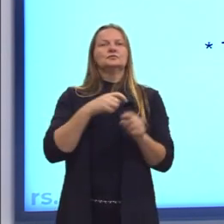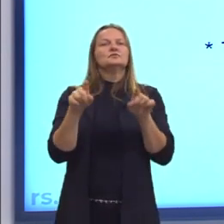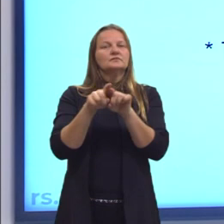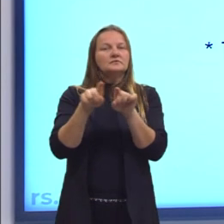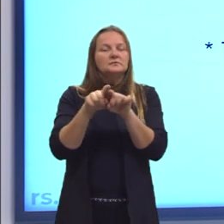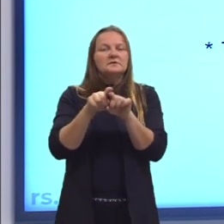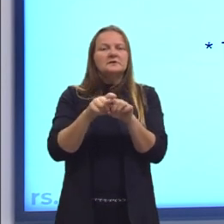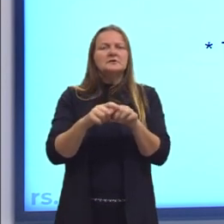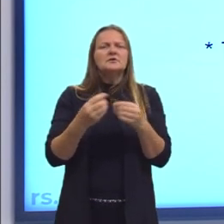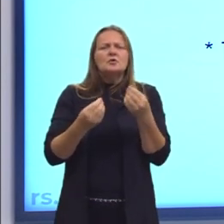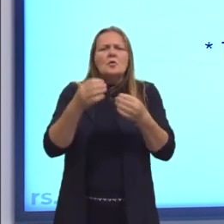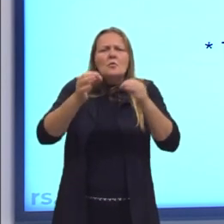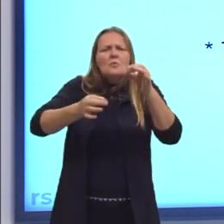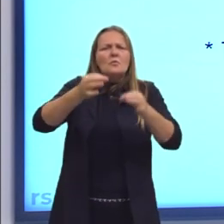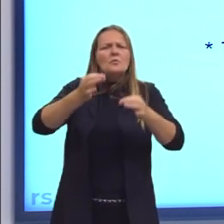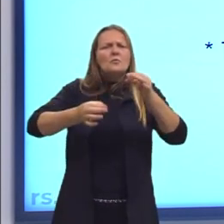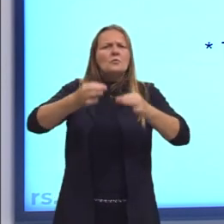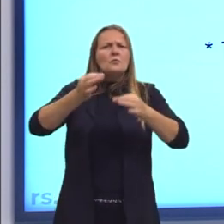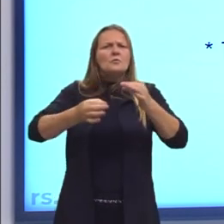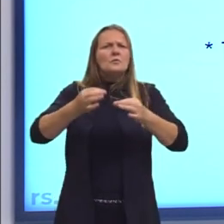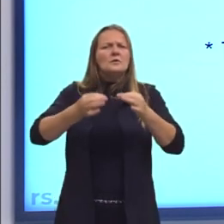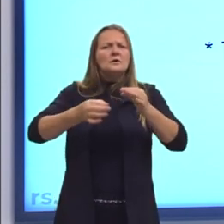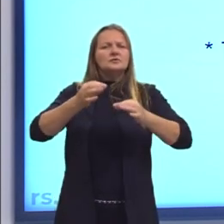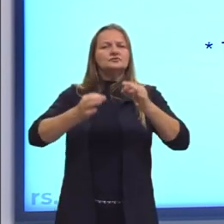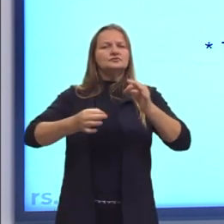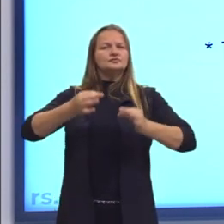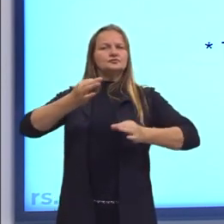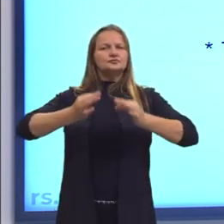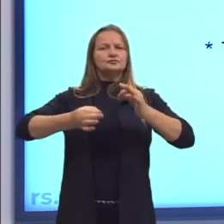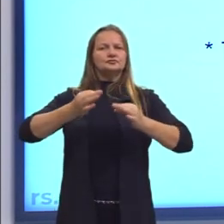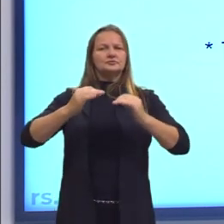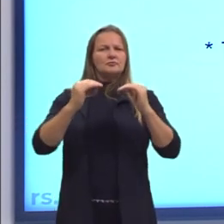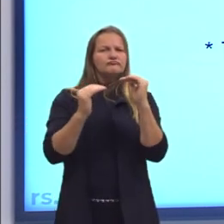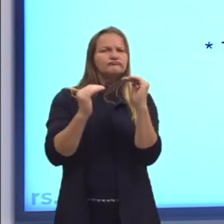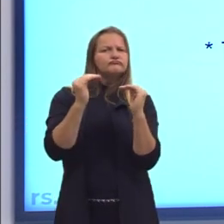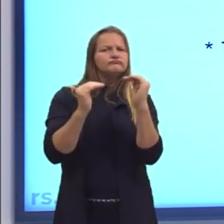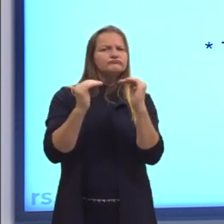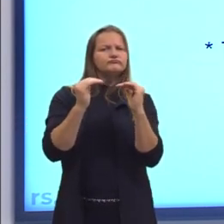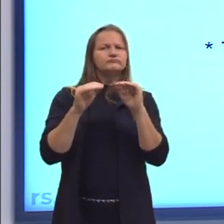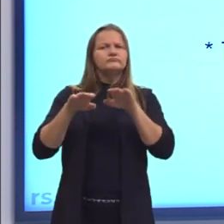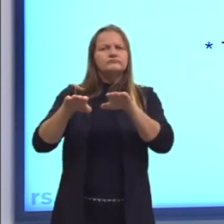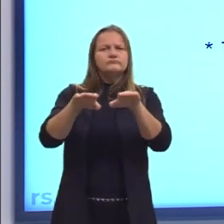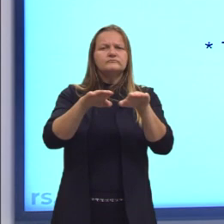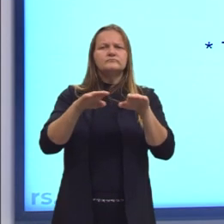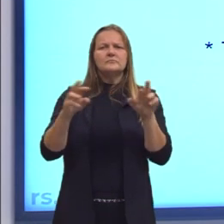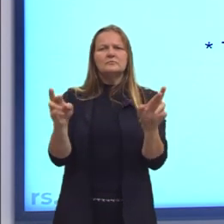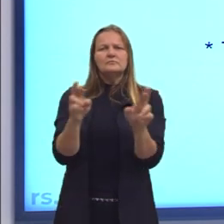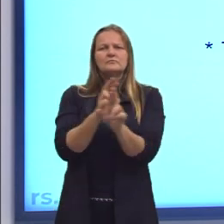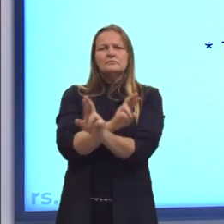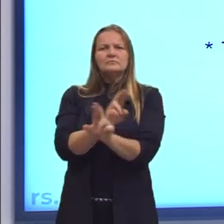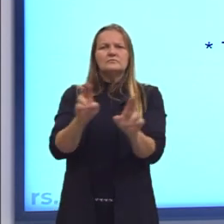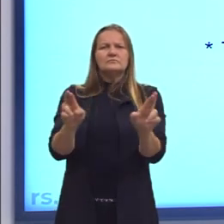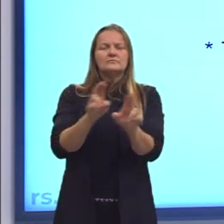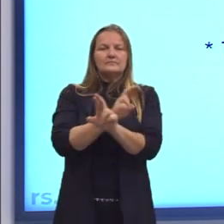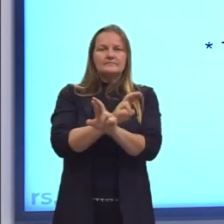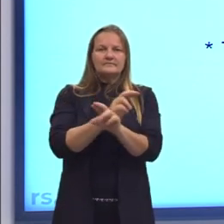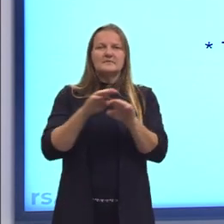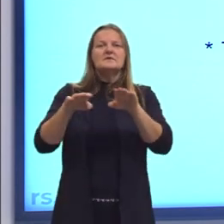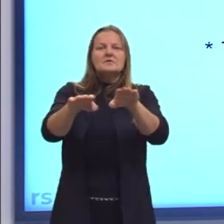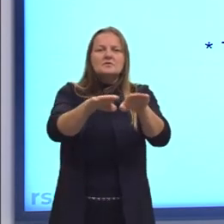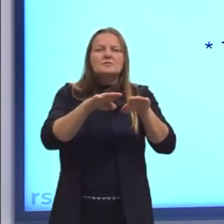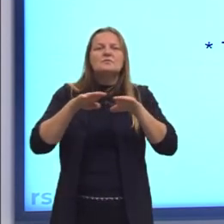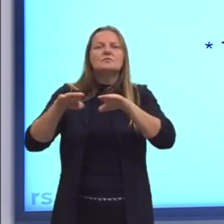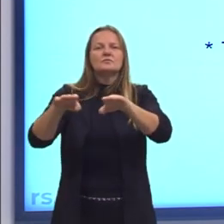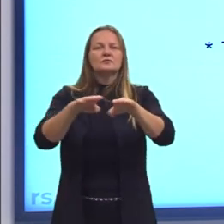justos, iguais, ele prega uma justiça equivalente, retributiva, que fosse mais ou menos igualitária.